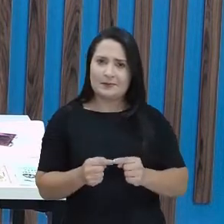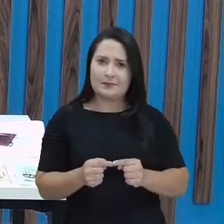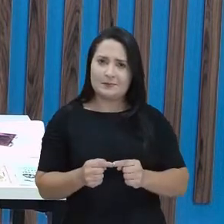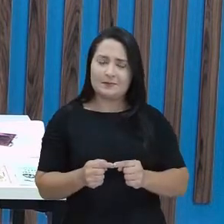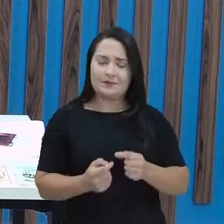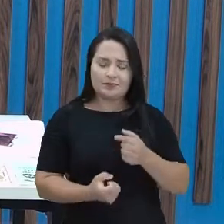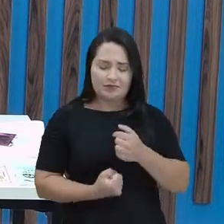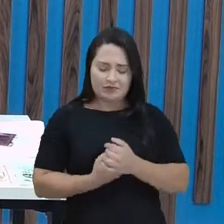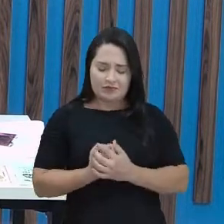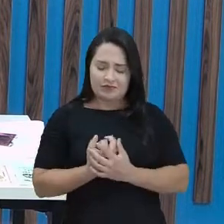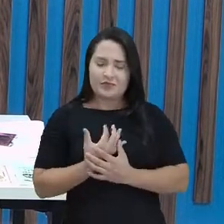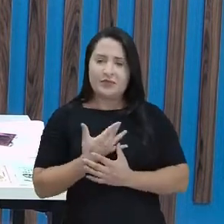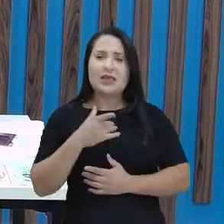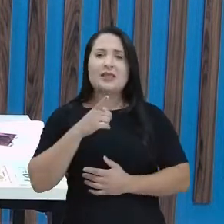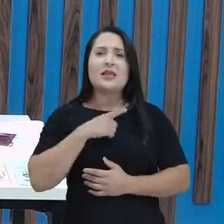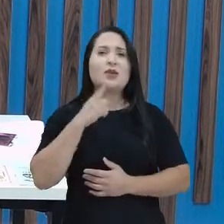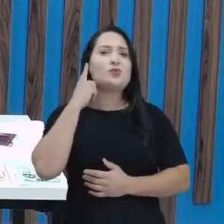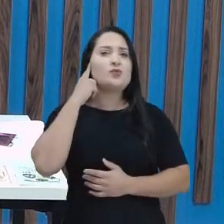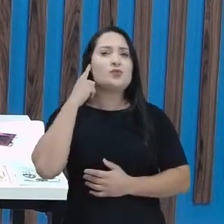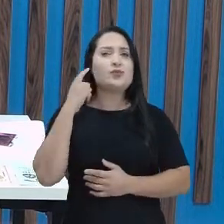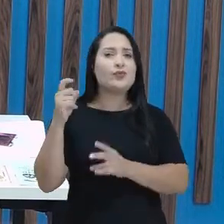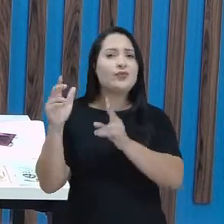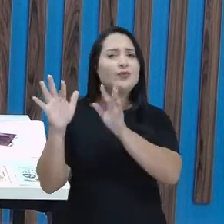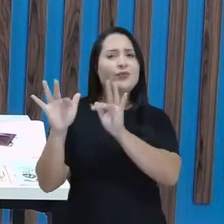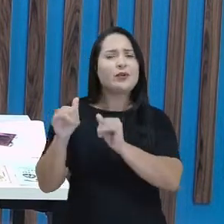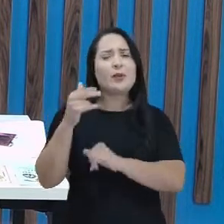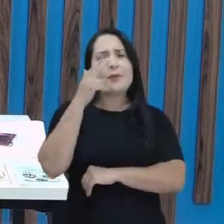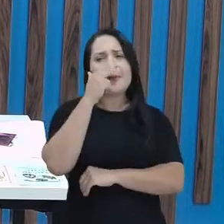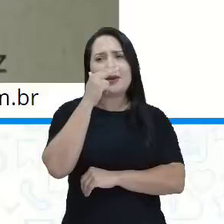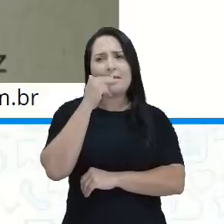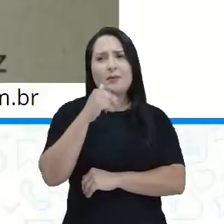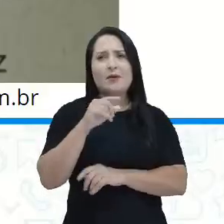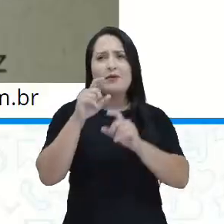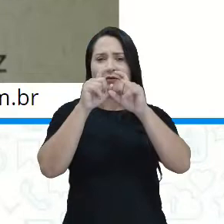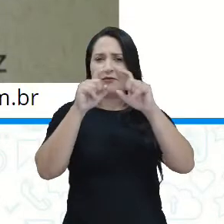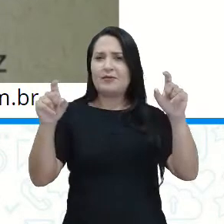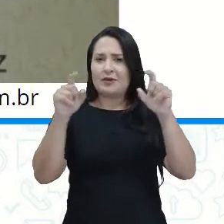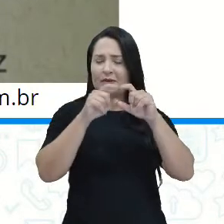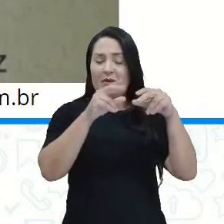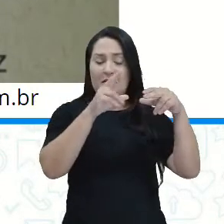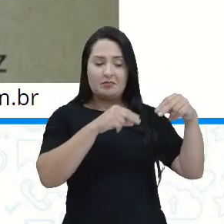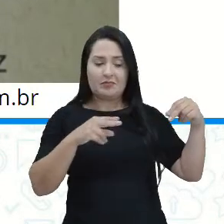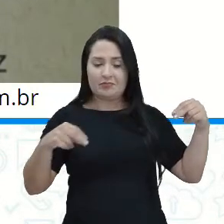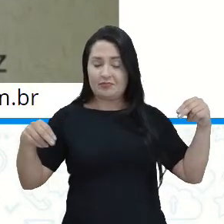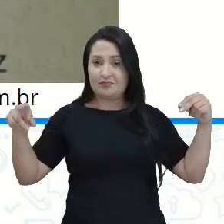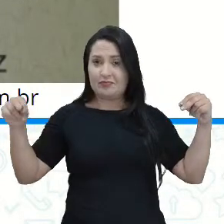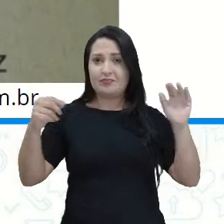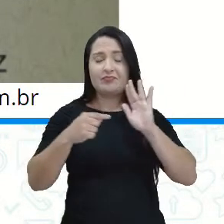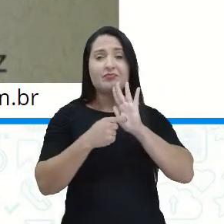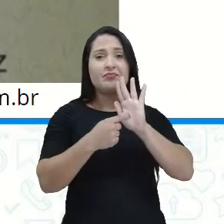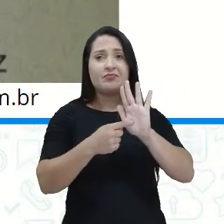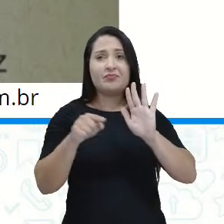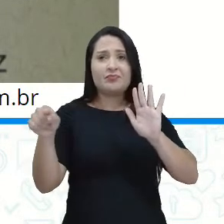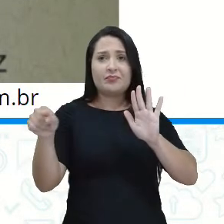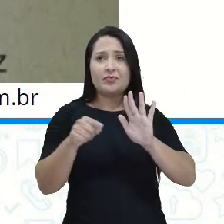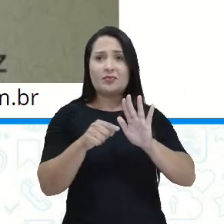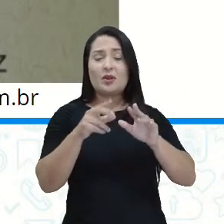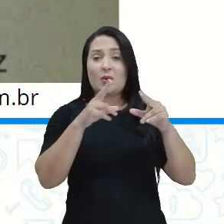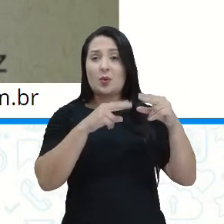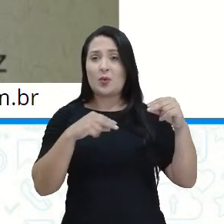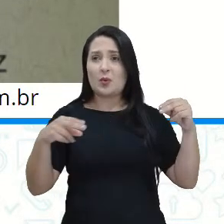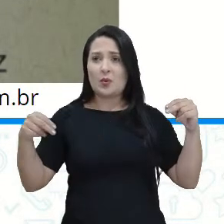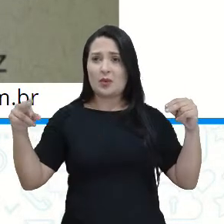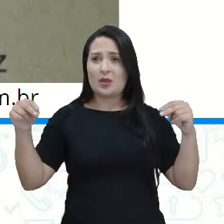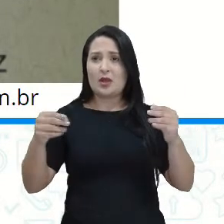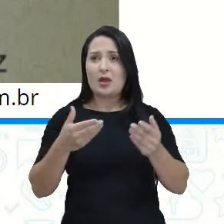Tem aquele mesmo som final, gente. Vamos ouvir um trechinho de cordel? Então, eu trouxe aqui um cordel